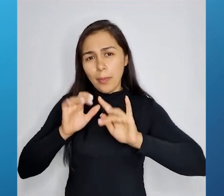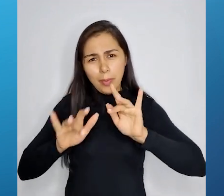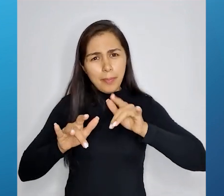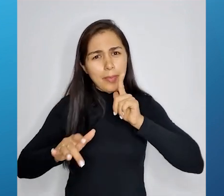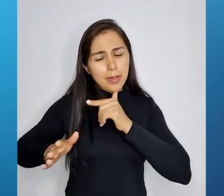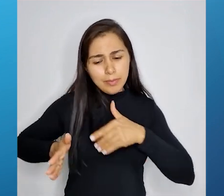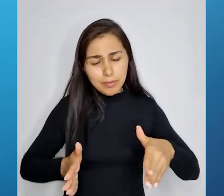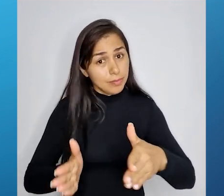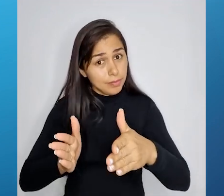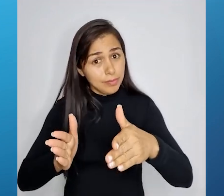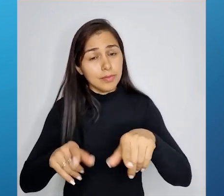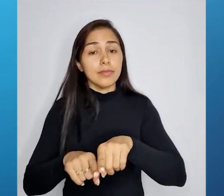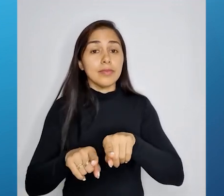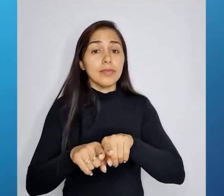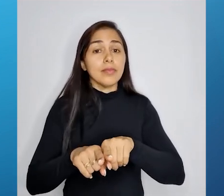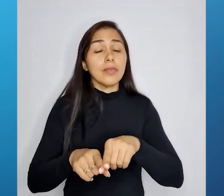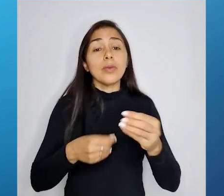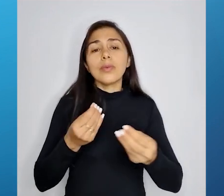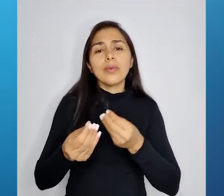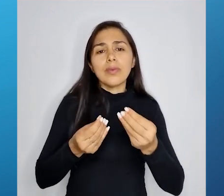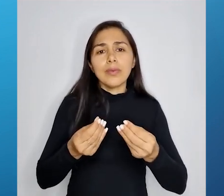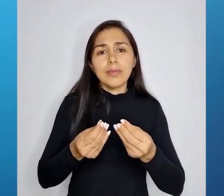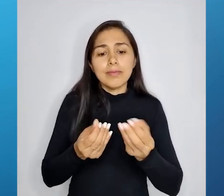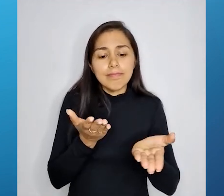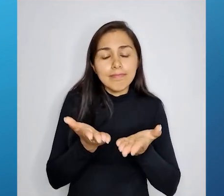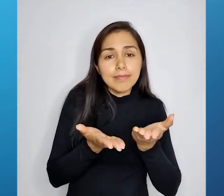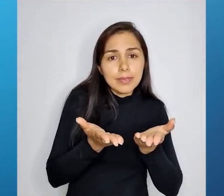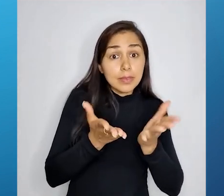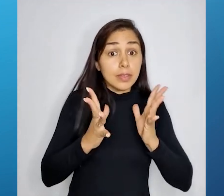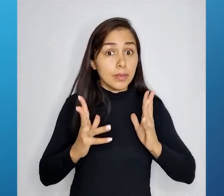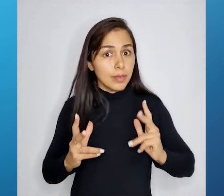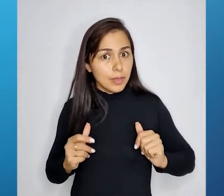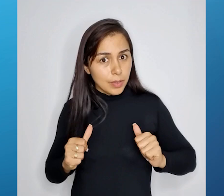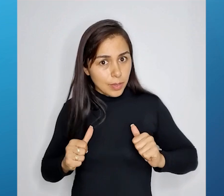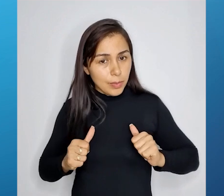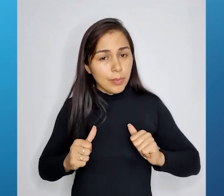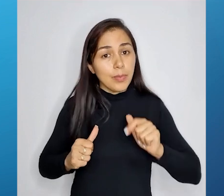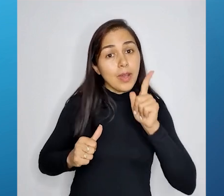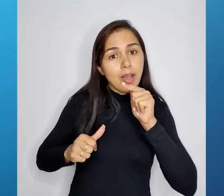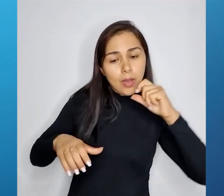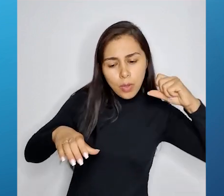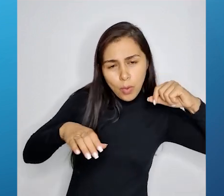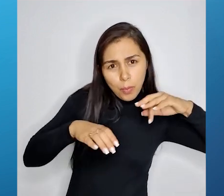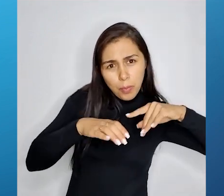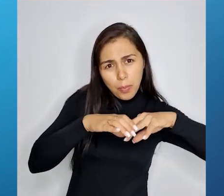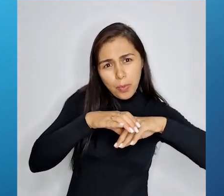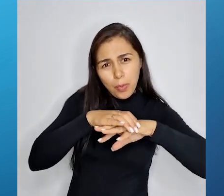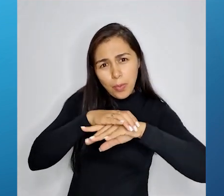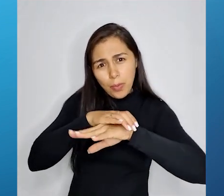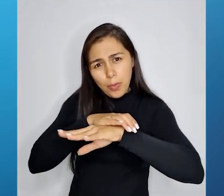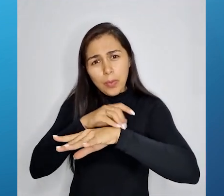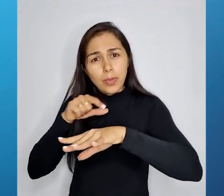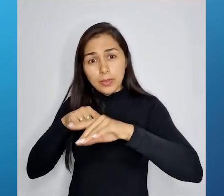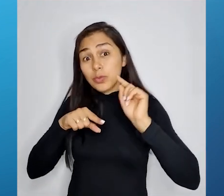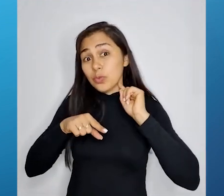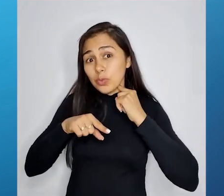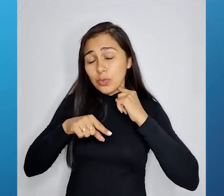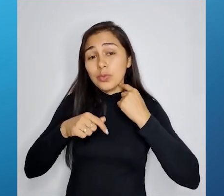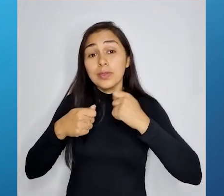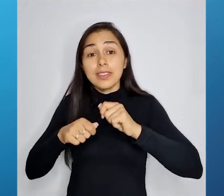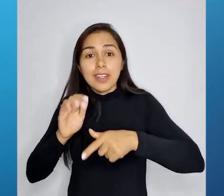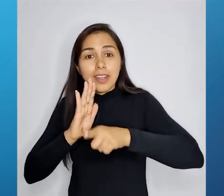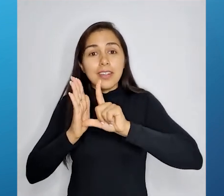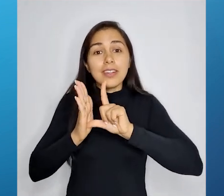como está sendo tratado o esgoto antes de chegar aos rios. Então, é muito importante a avaliação desses rios, né? O